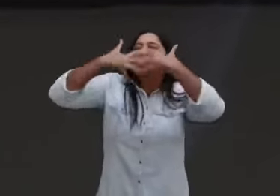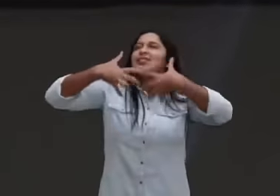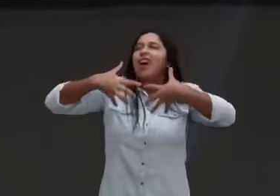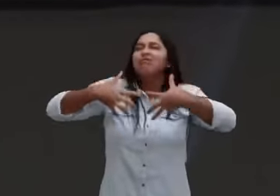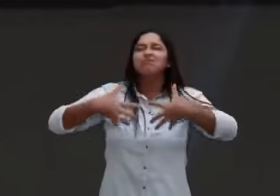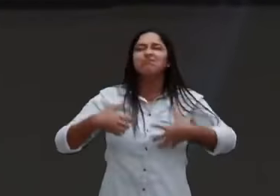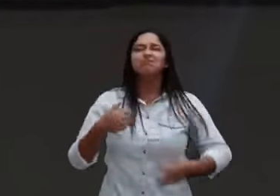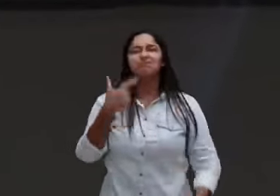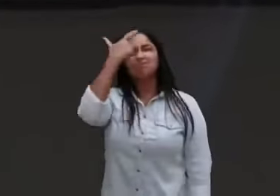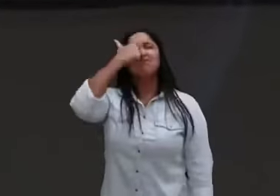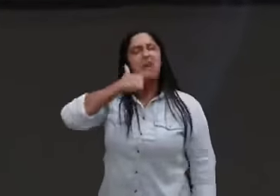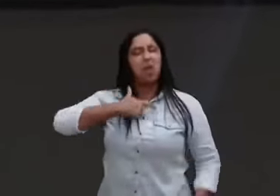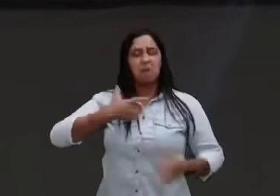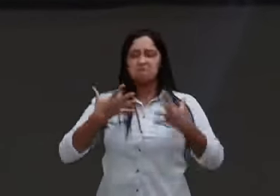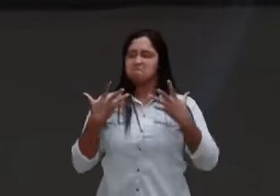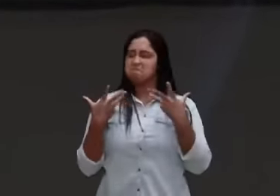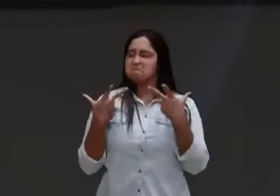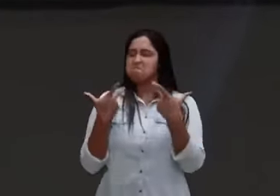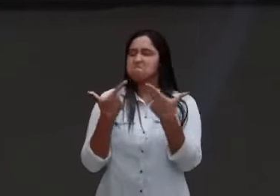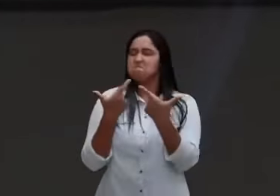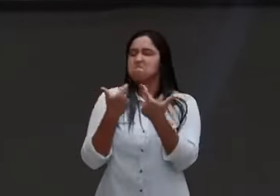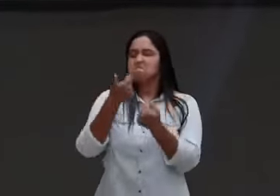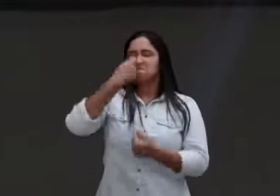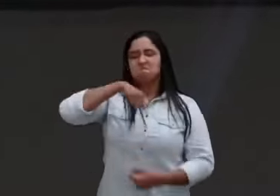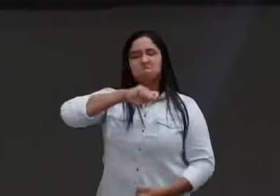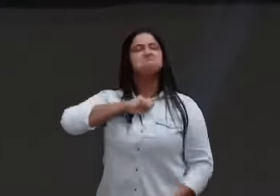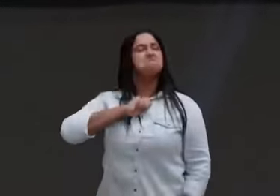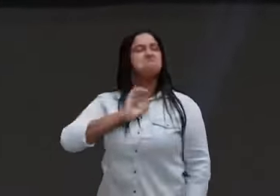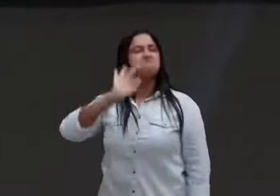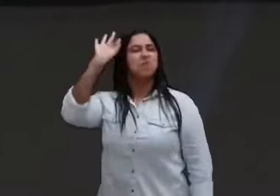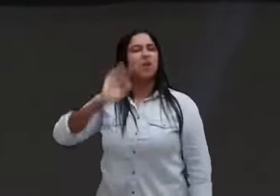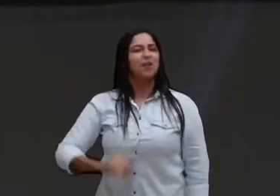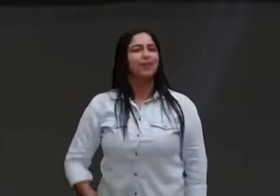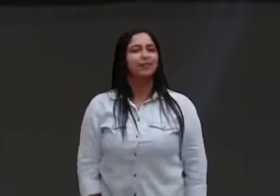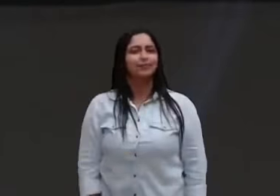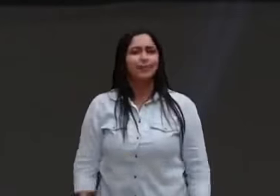tais. Uma boa pergunta para hoje é, quem você pensa que é?